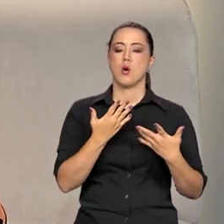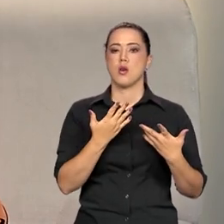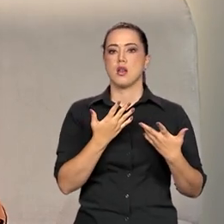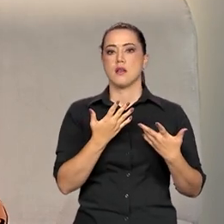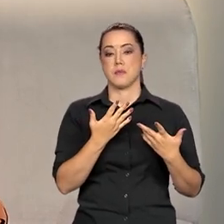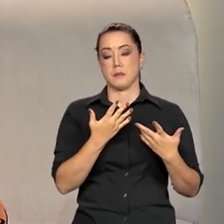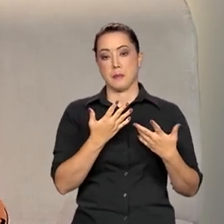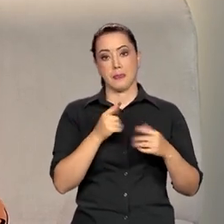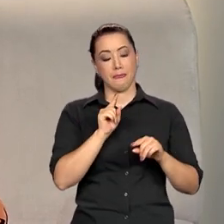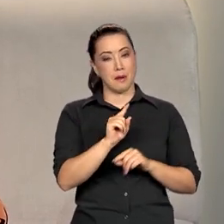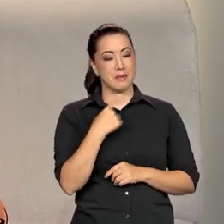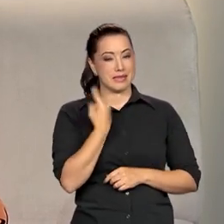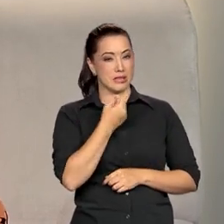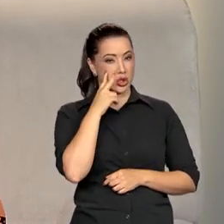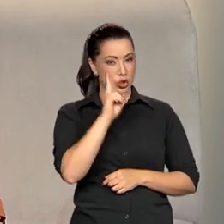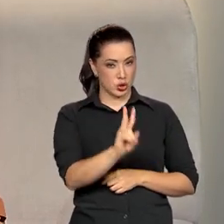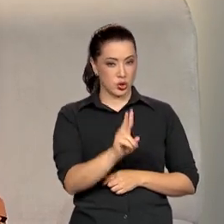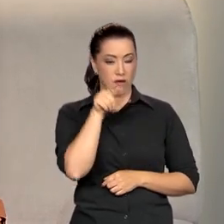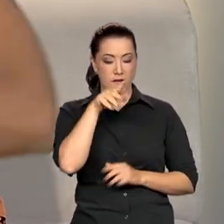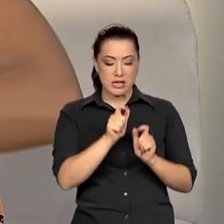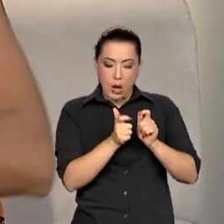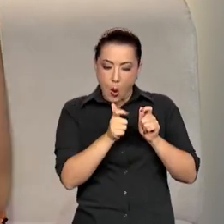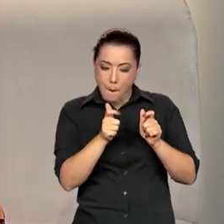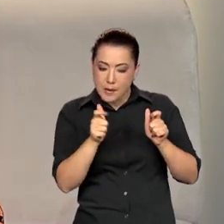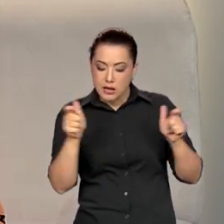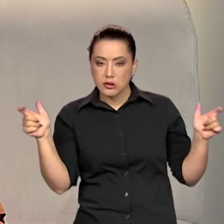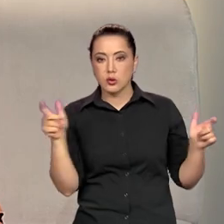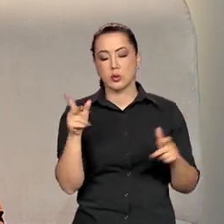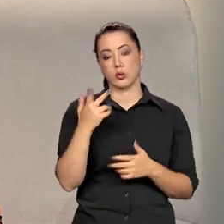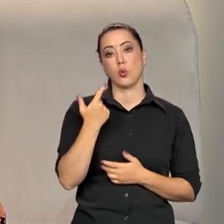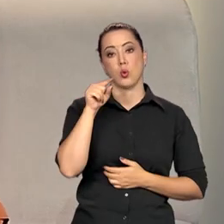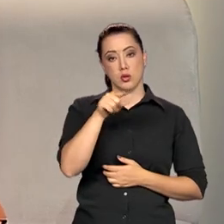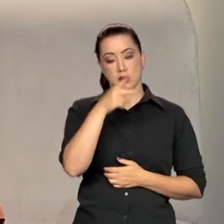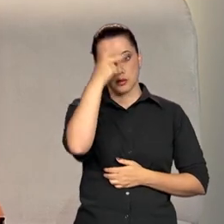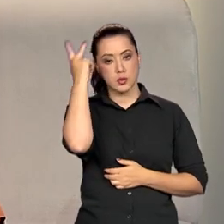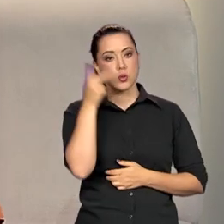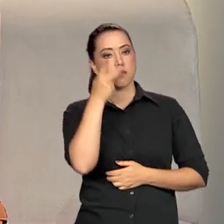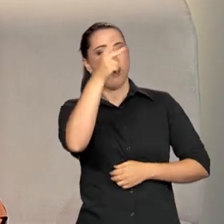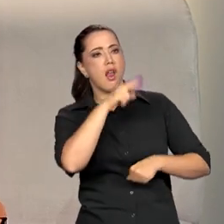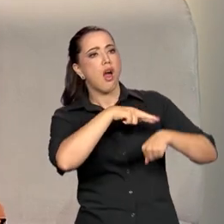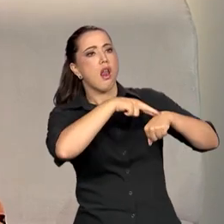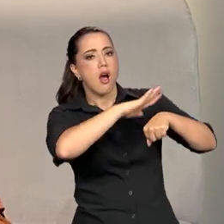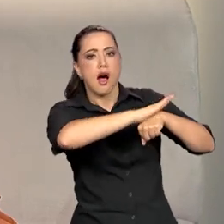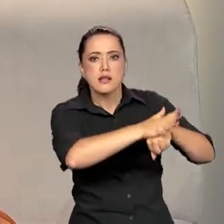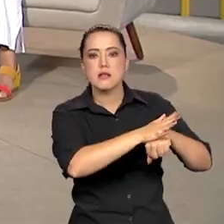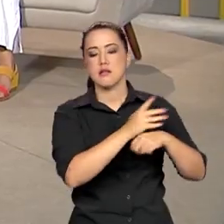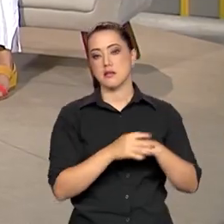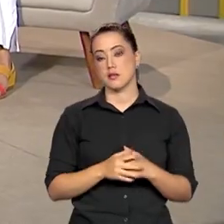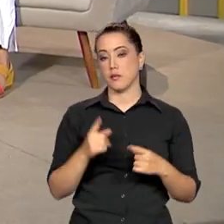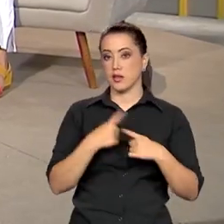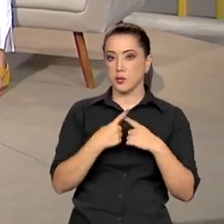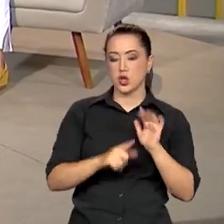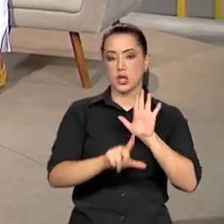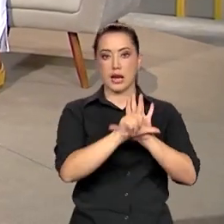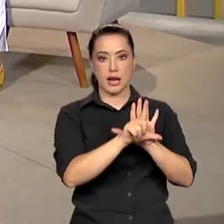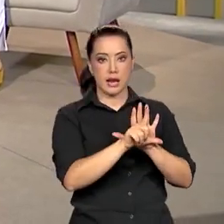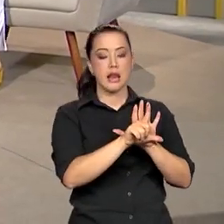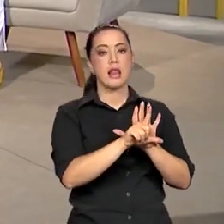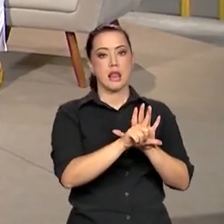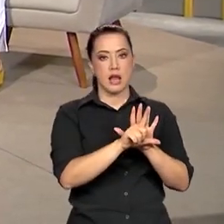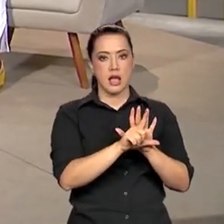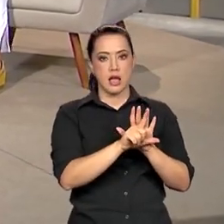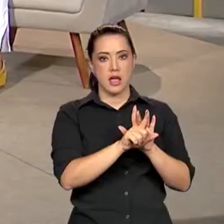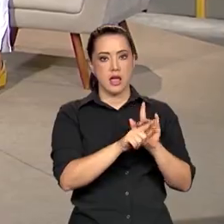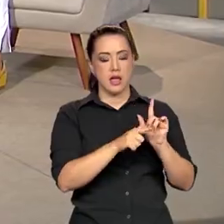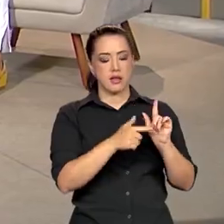mas a gente tem visto esse aumento desse posicionamento, porque hoje, para além da lei da injúria racial, que agora a gente estipifica o